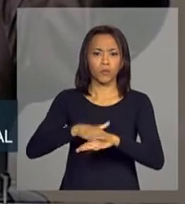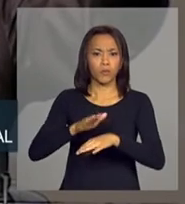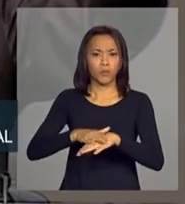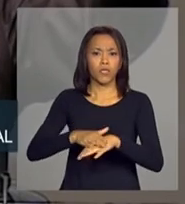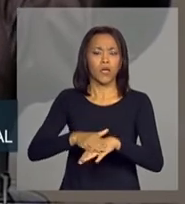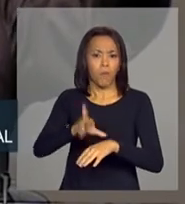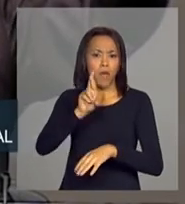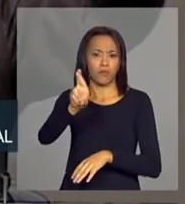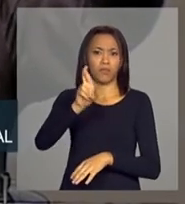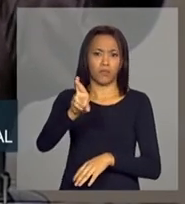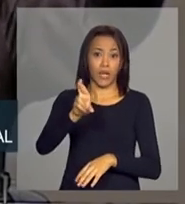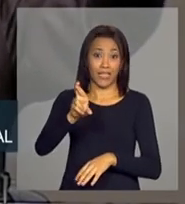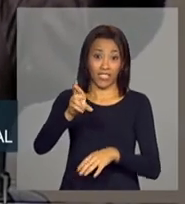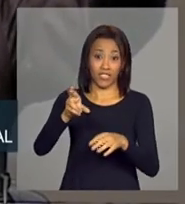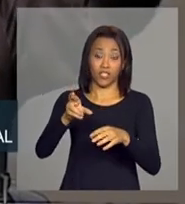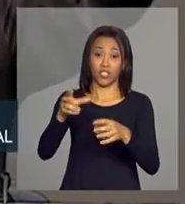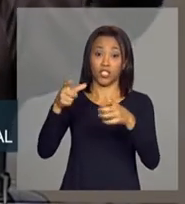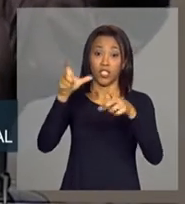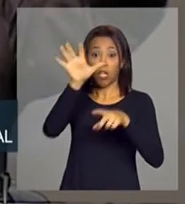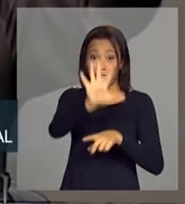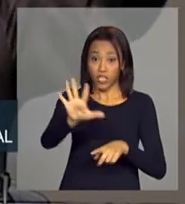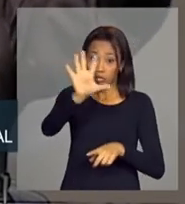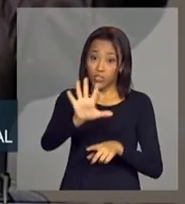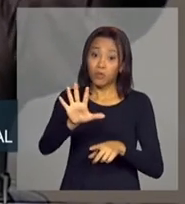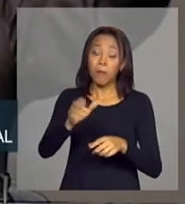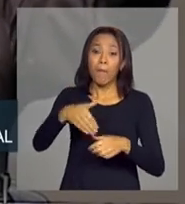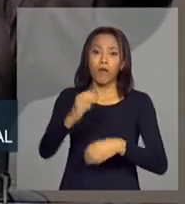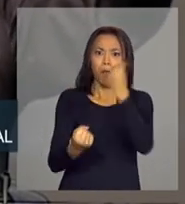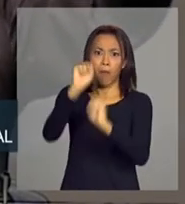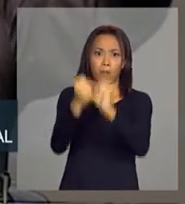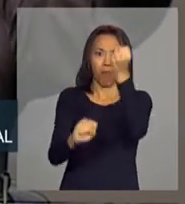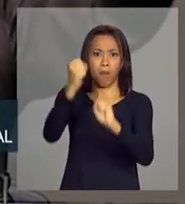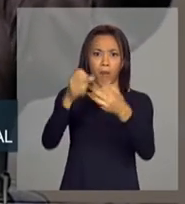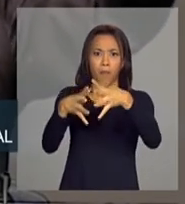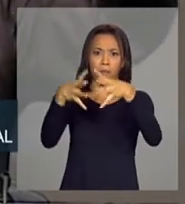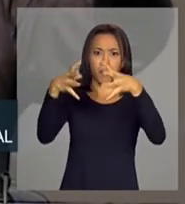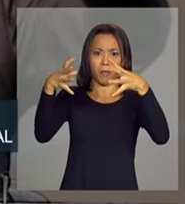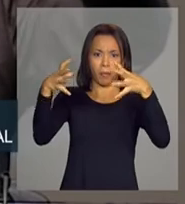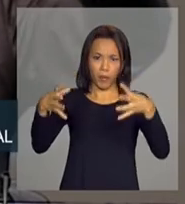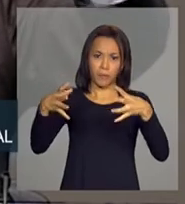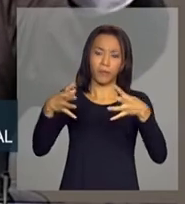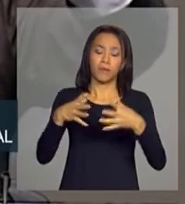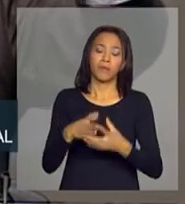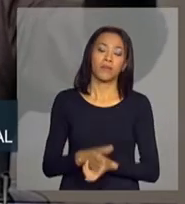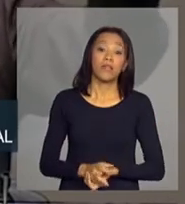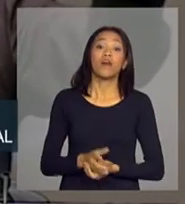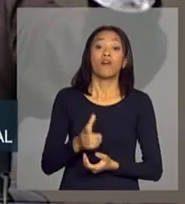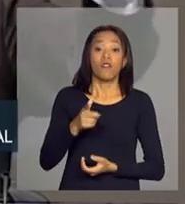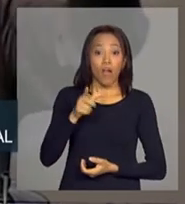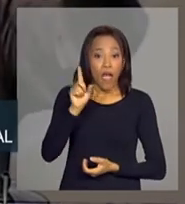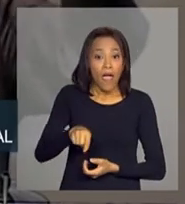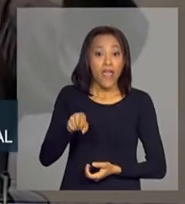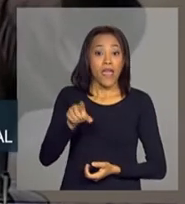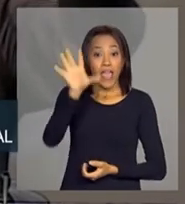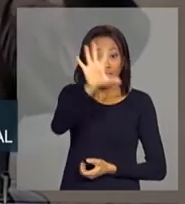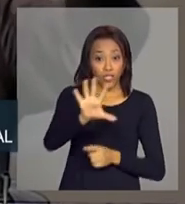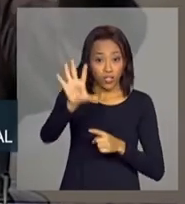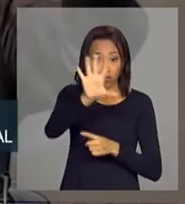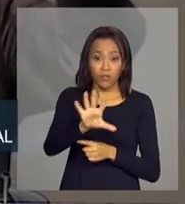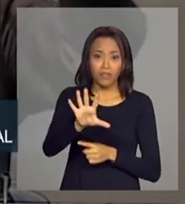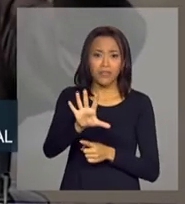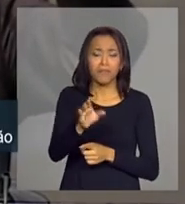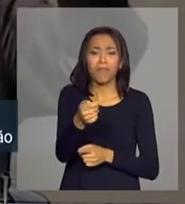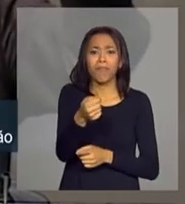regiões mais industrializadas no processo de desenvolvimento europeu, foram as regiões menos